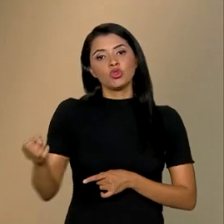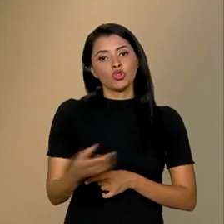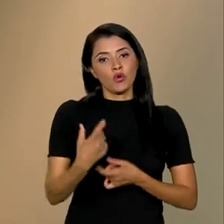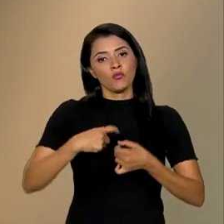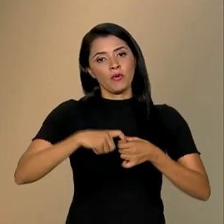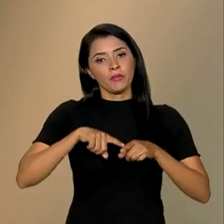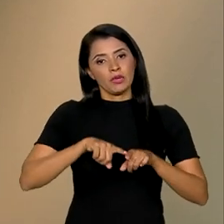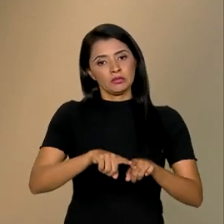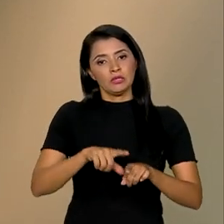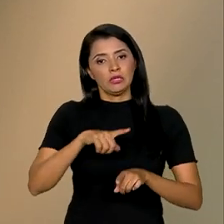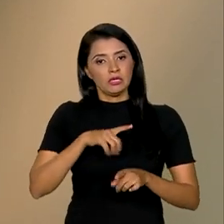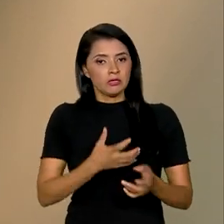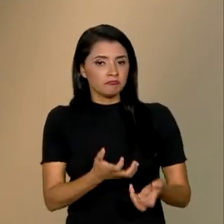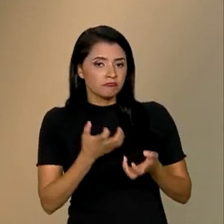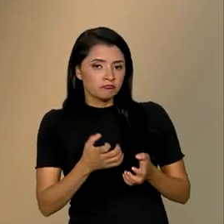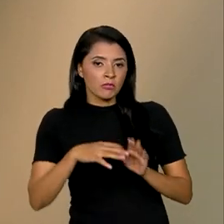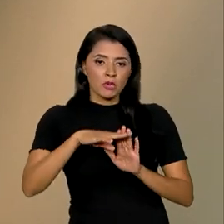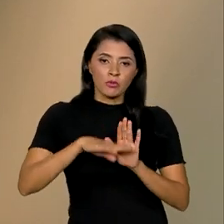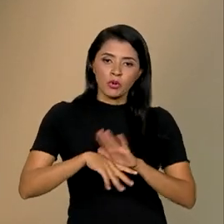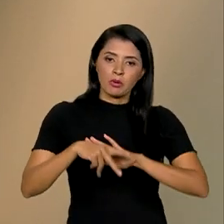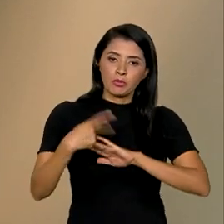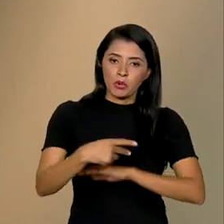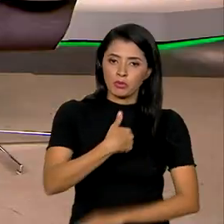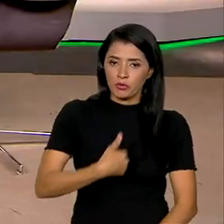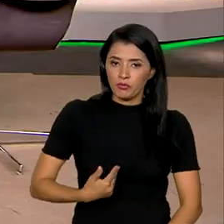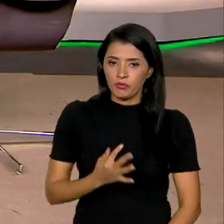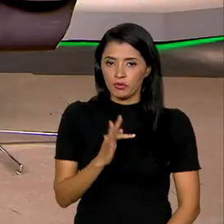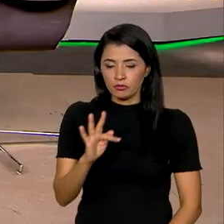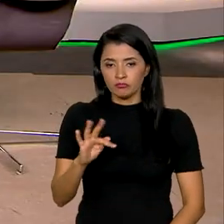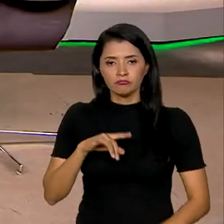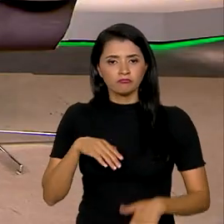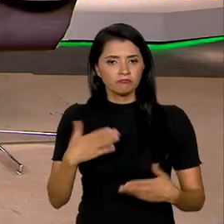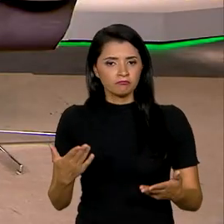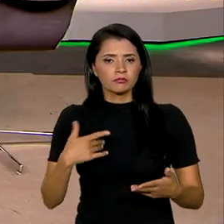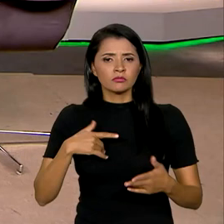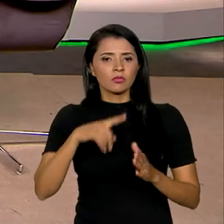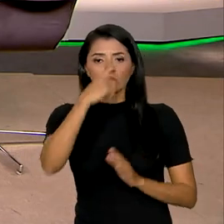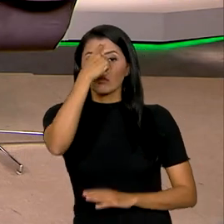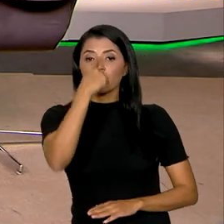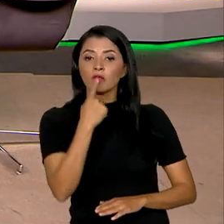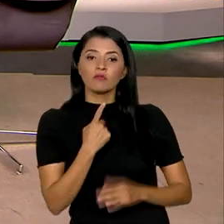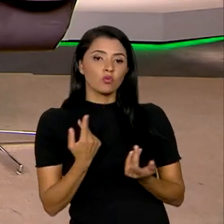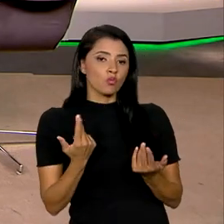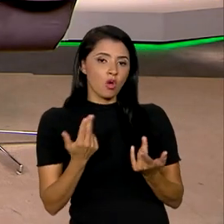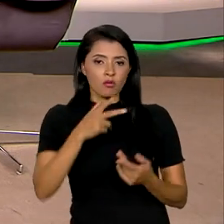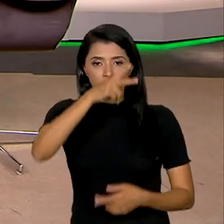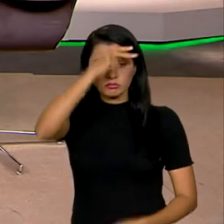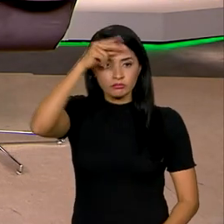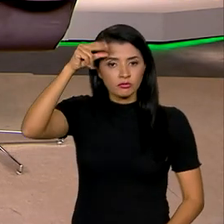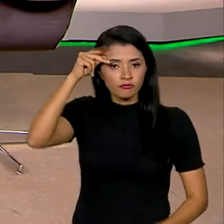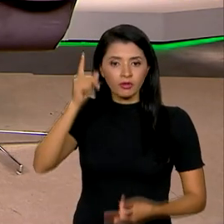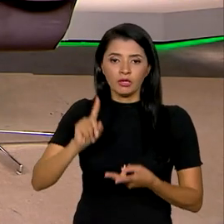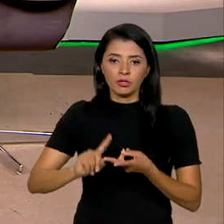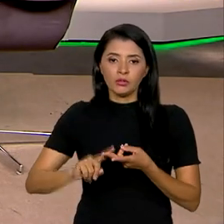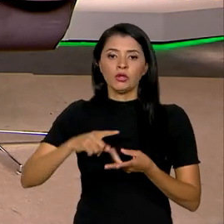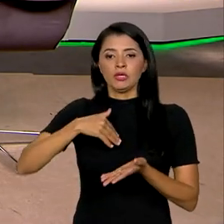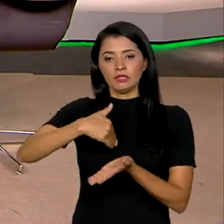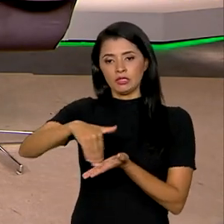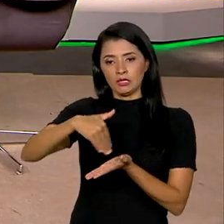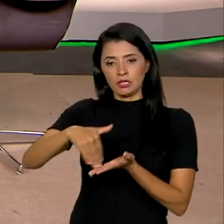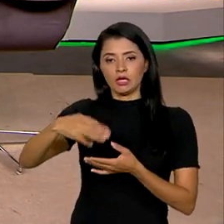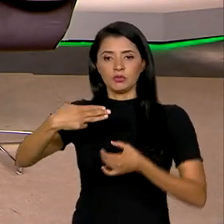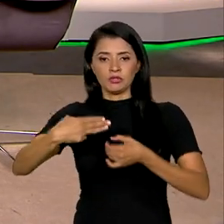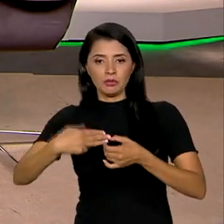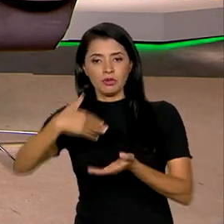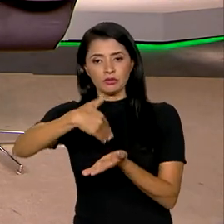parcerias, novos programas do governo federal. E o perfil é esse, são os prefeitos, são os secretários municipais,